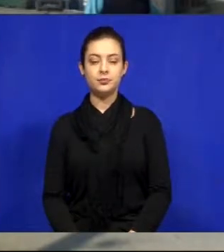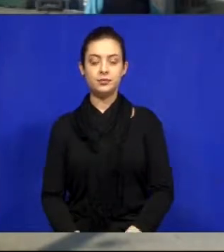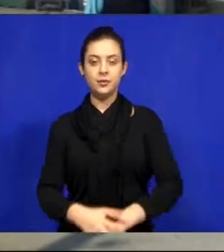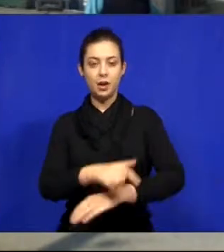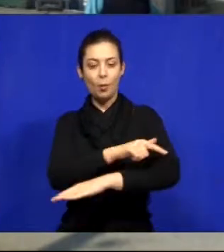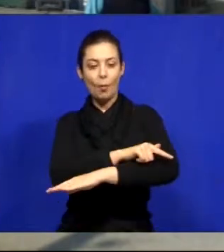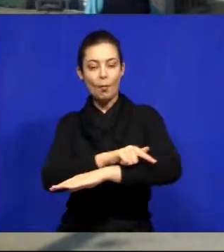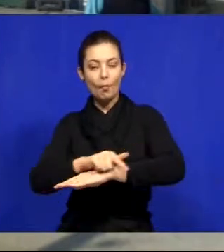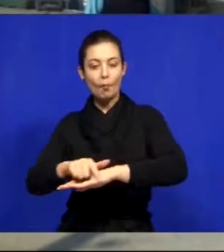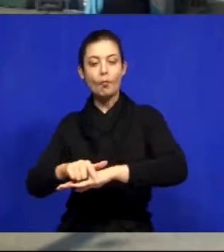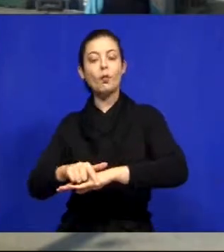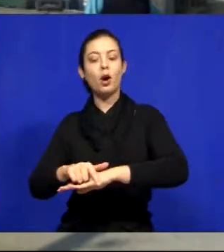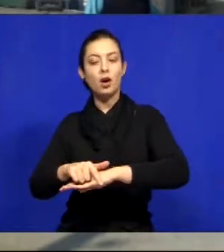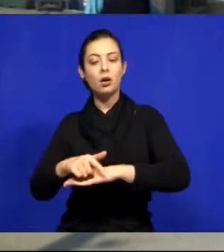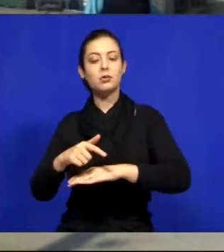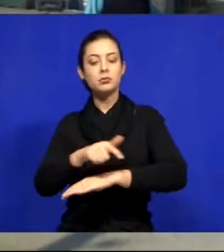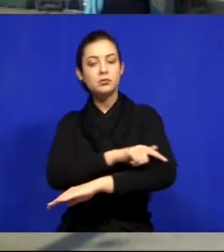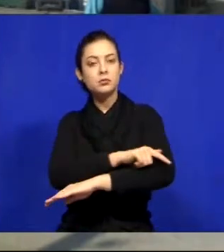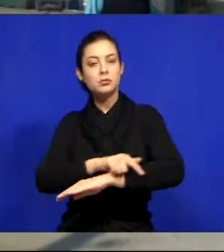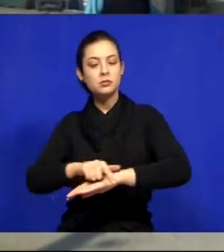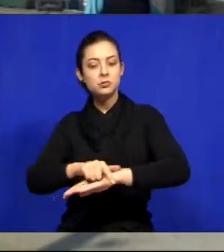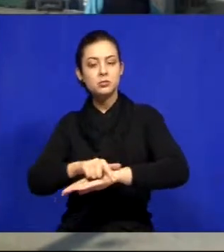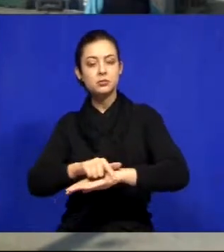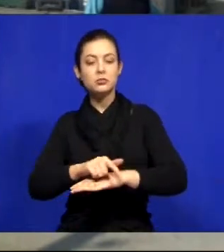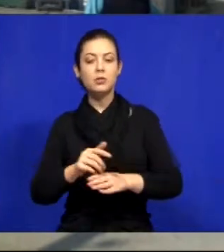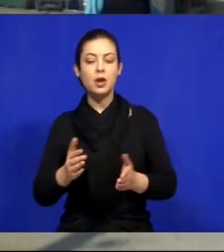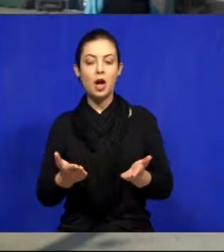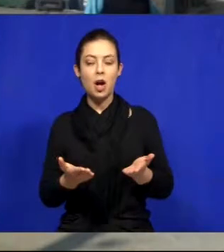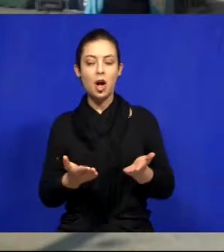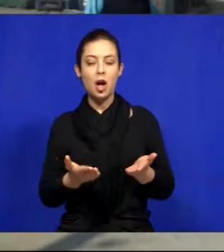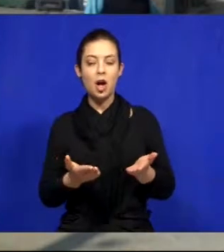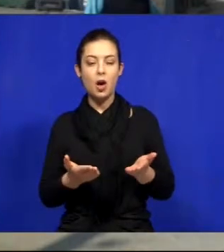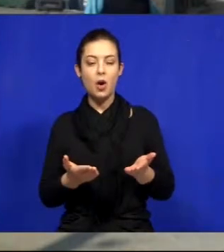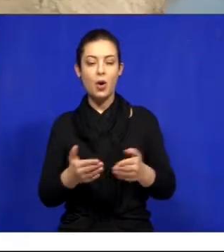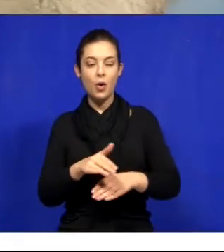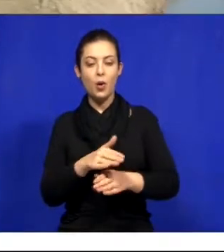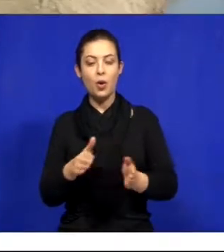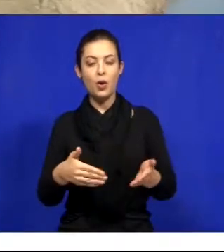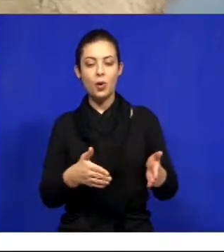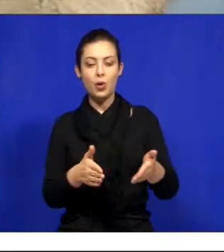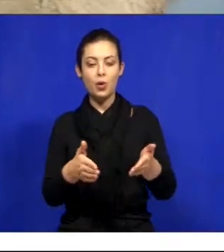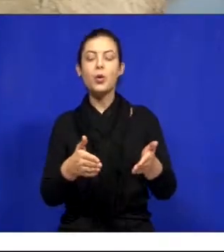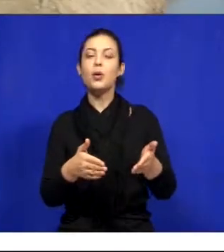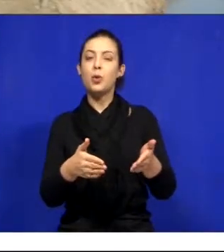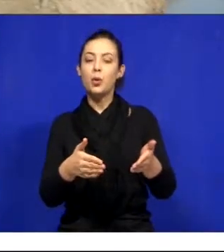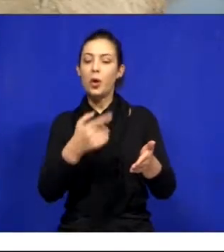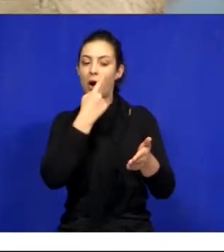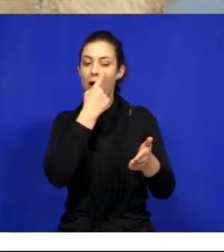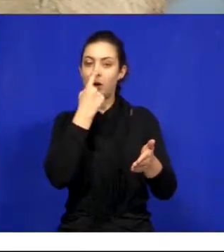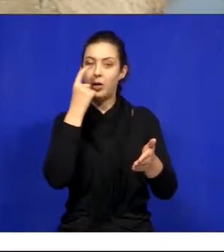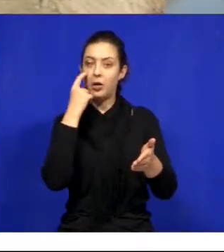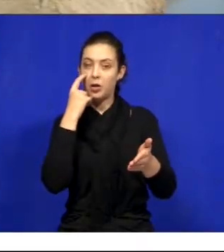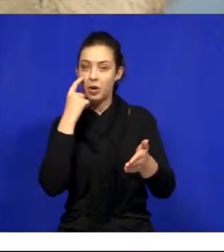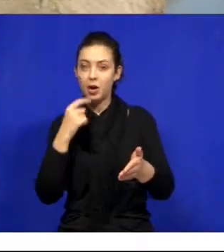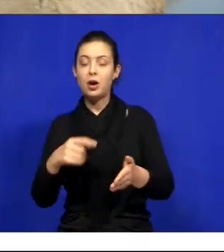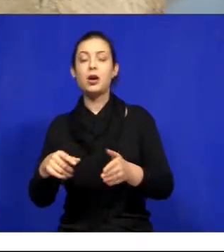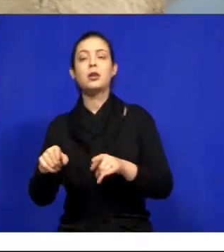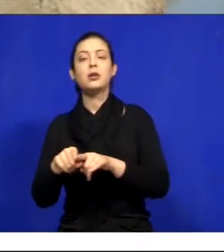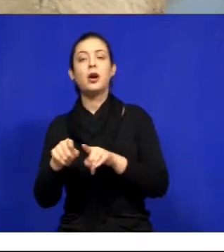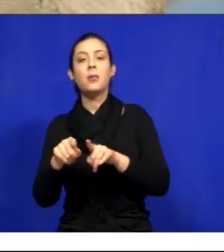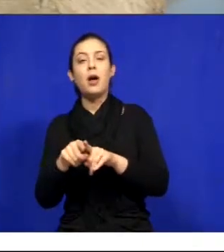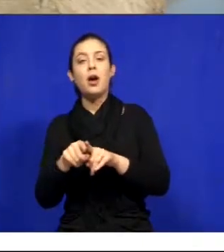limpeza no corgo que liga Parque Minha Lua e o rio Cumprido